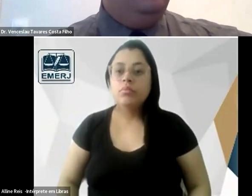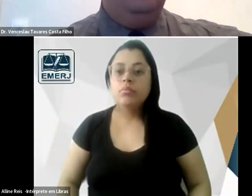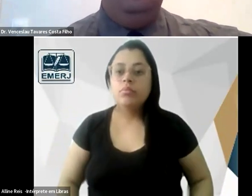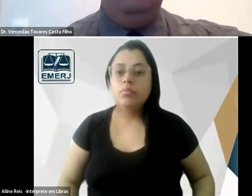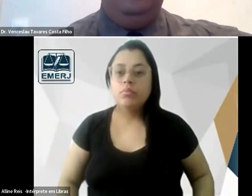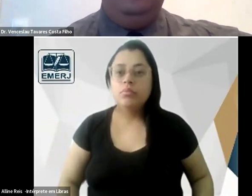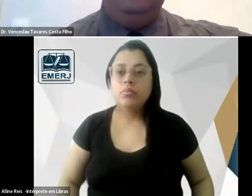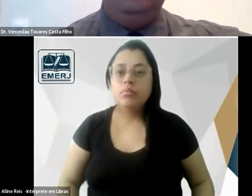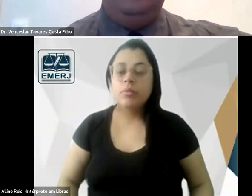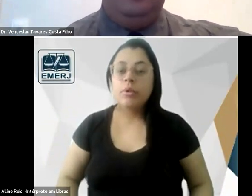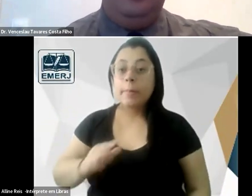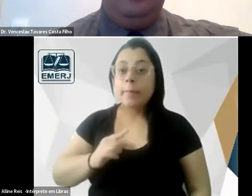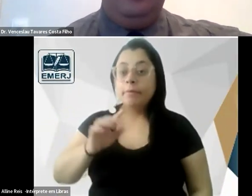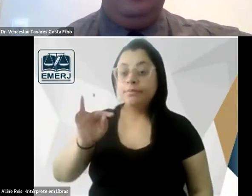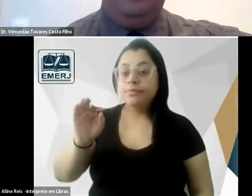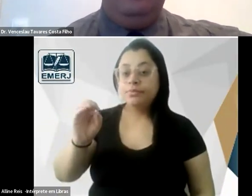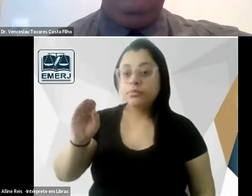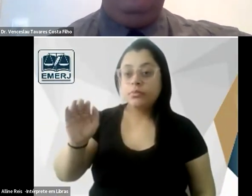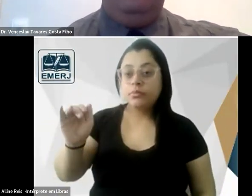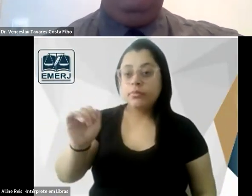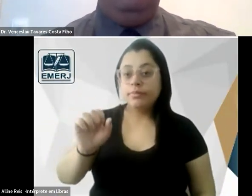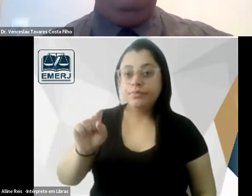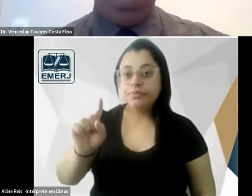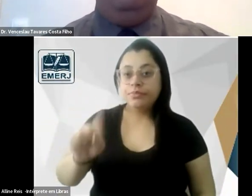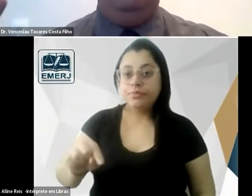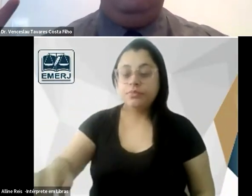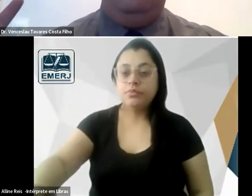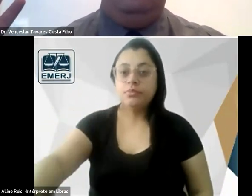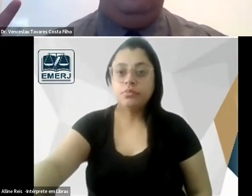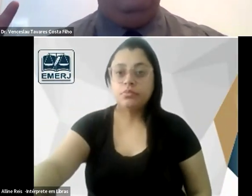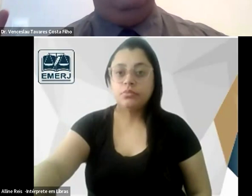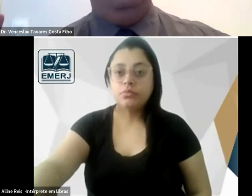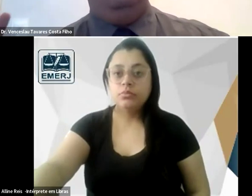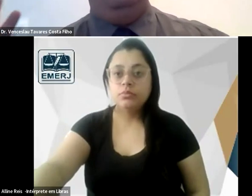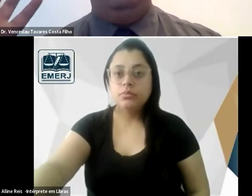e Tobias é é um